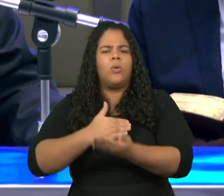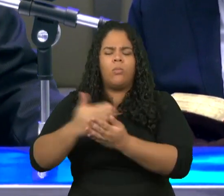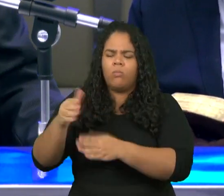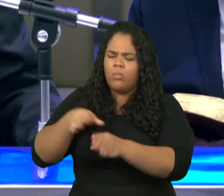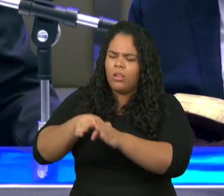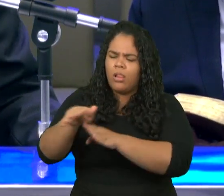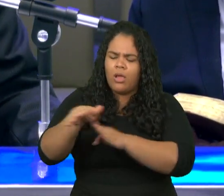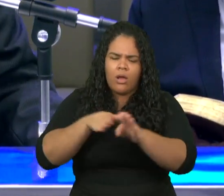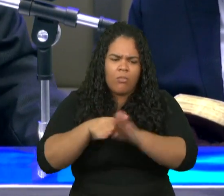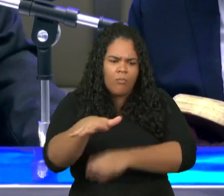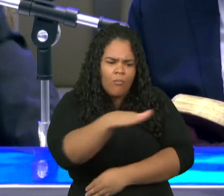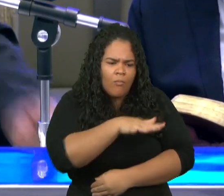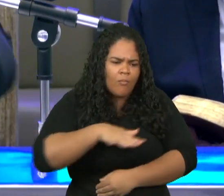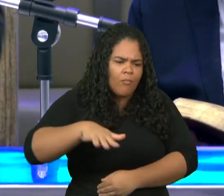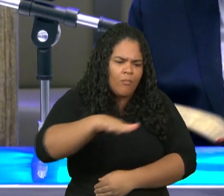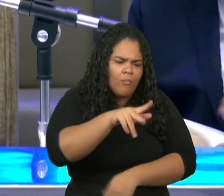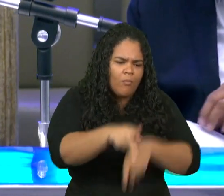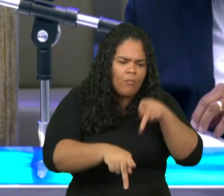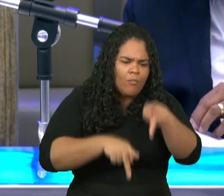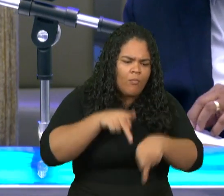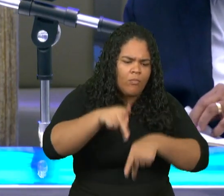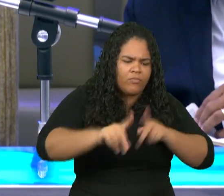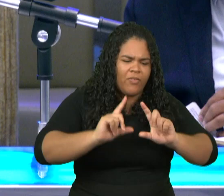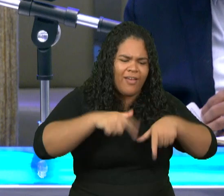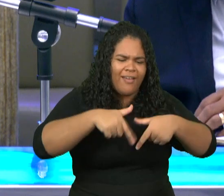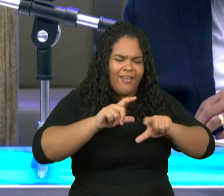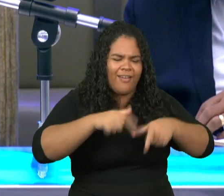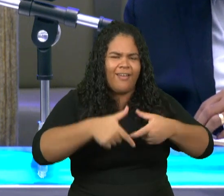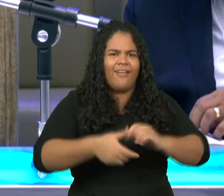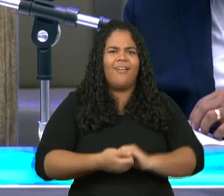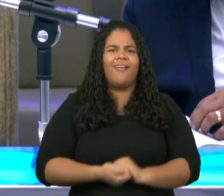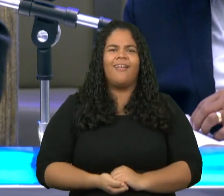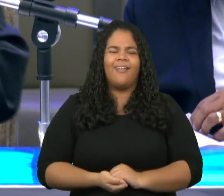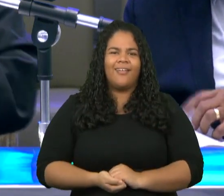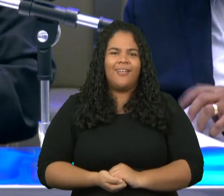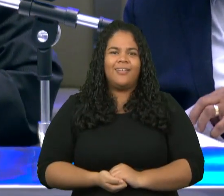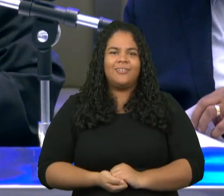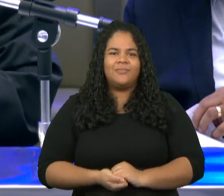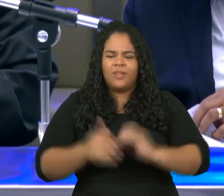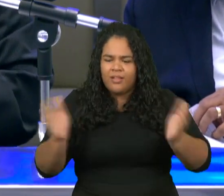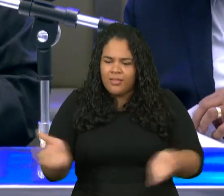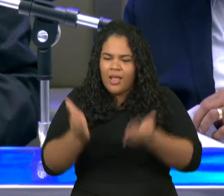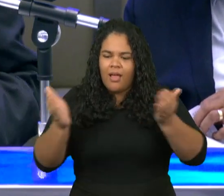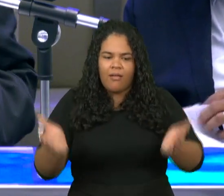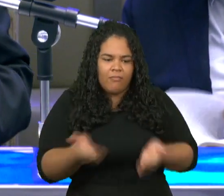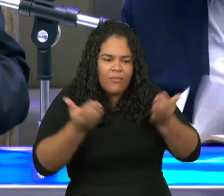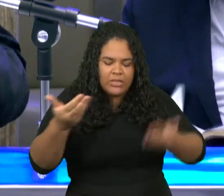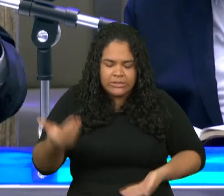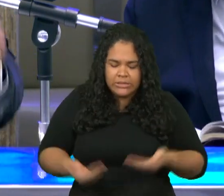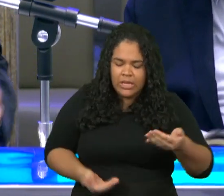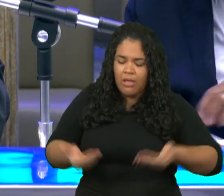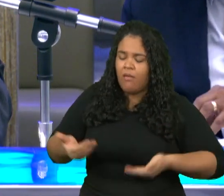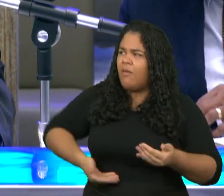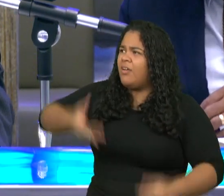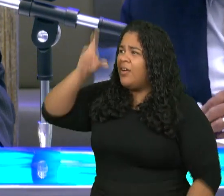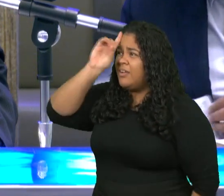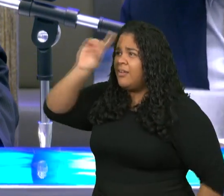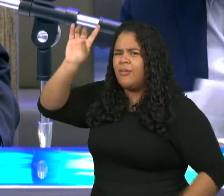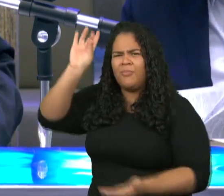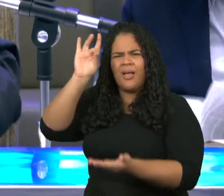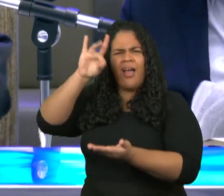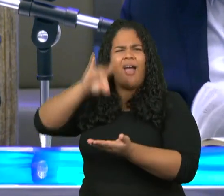exorta-os a que sirvam a Deus com verdade com sinceridade